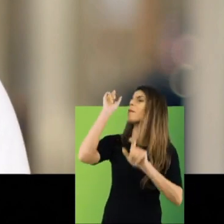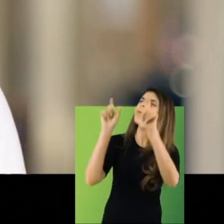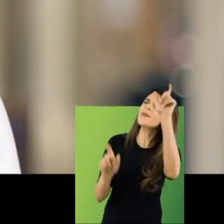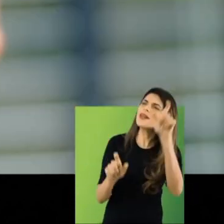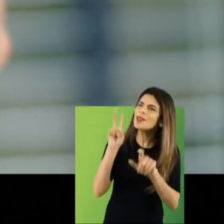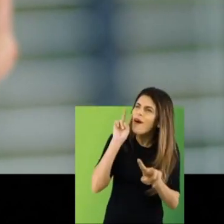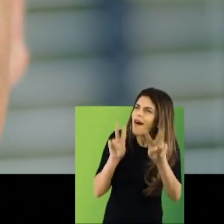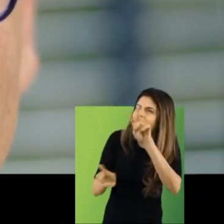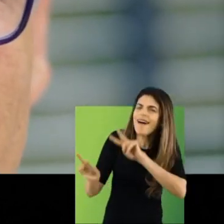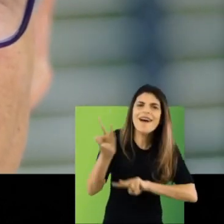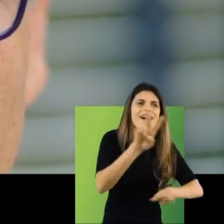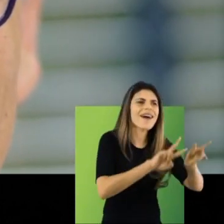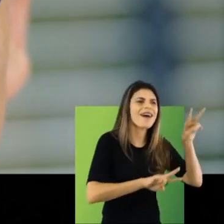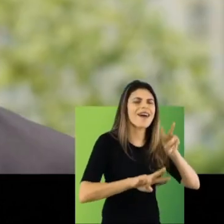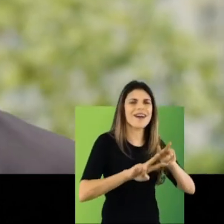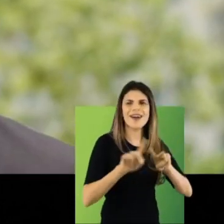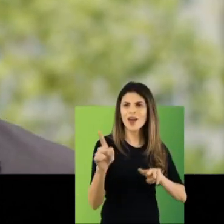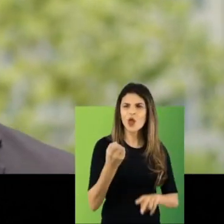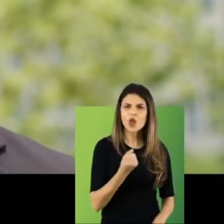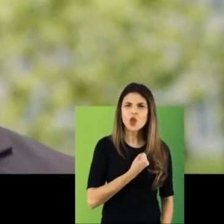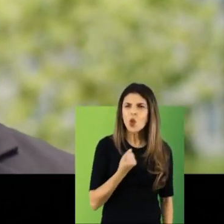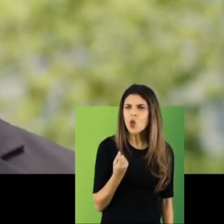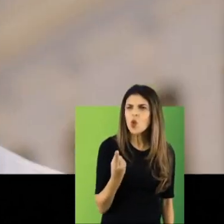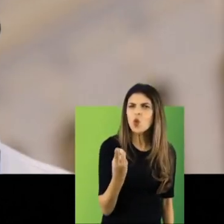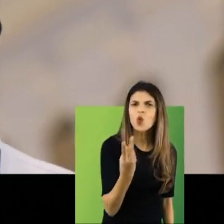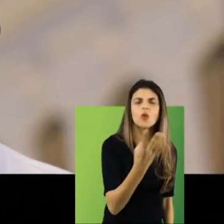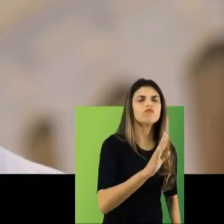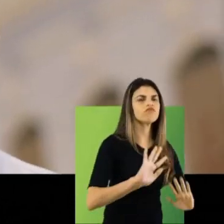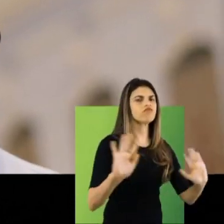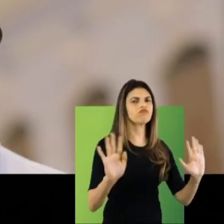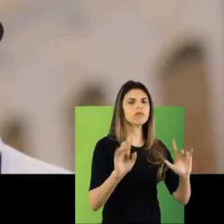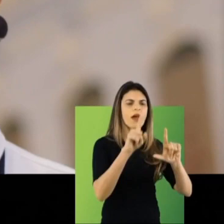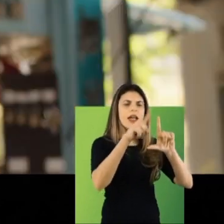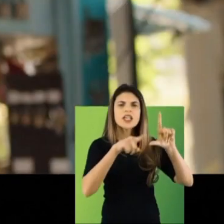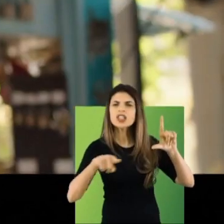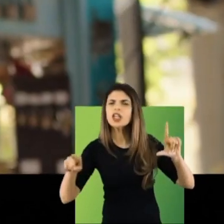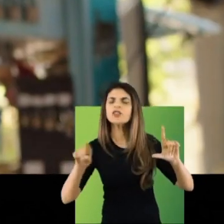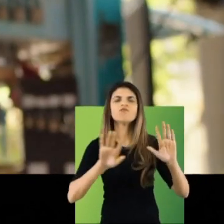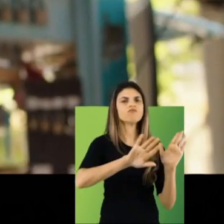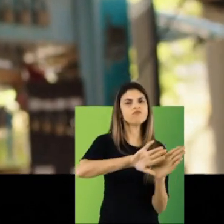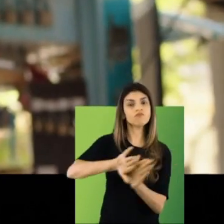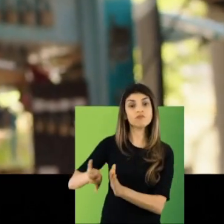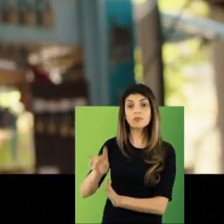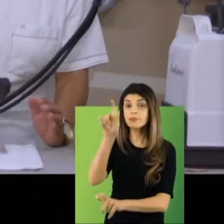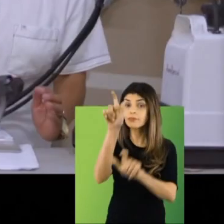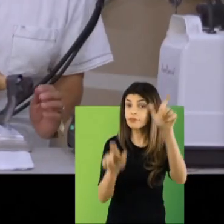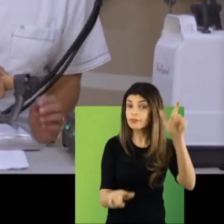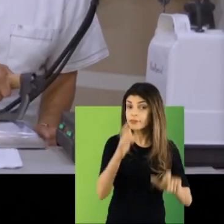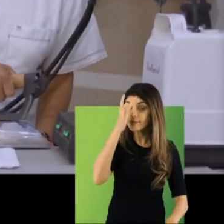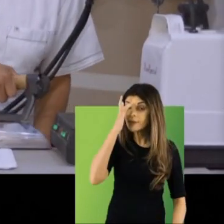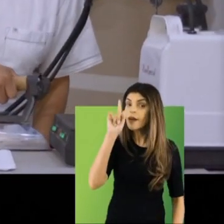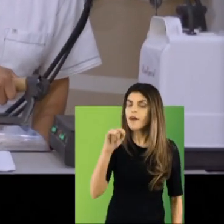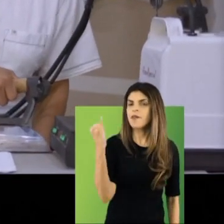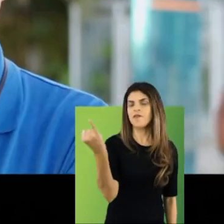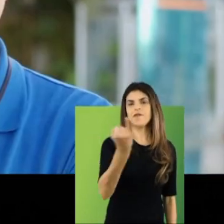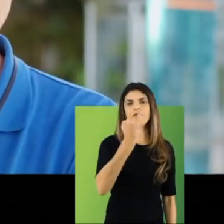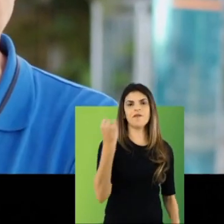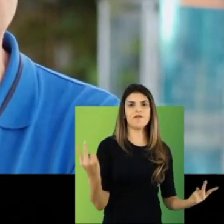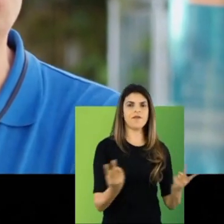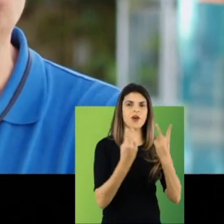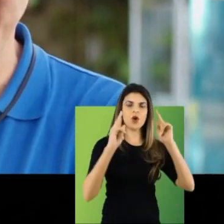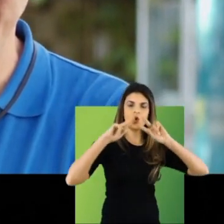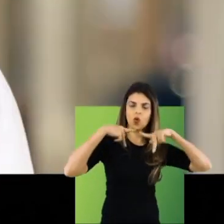pessoa no Rio de Janeiro é mais que um número ou parte de uma estatística qualquer. É um ser humano que tem sonhos e